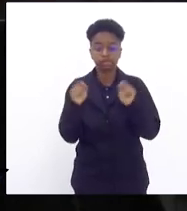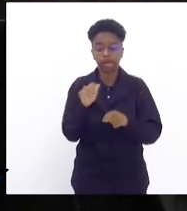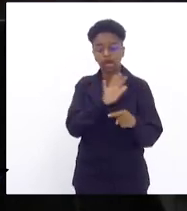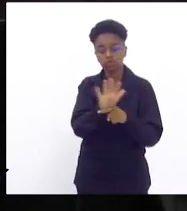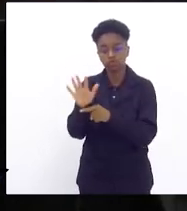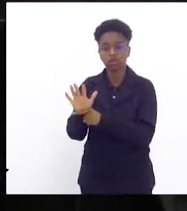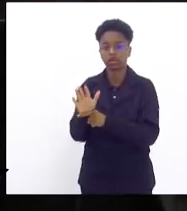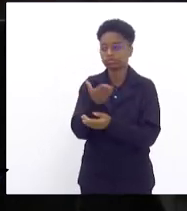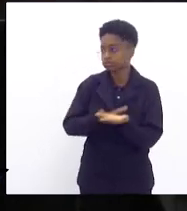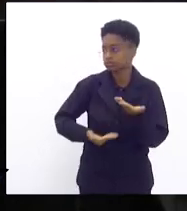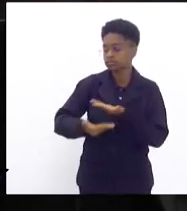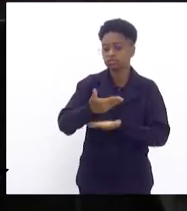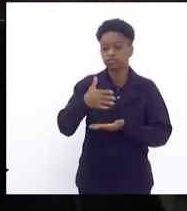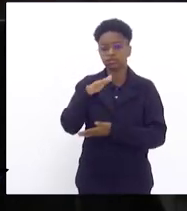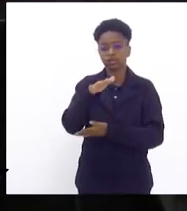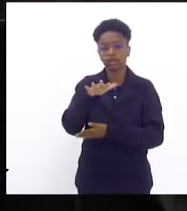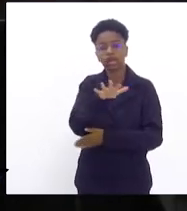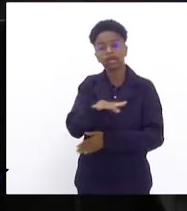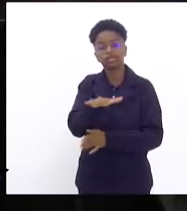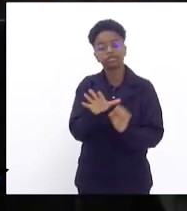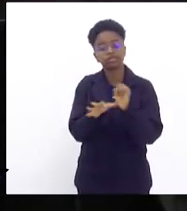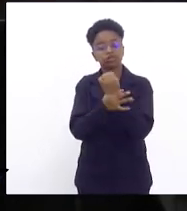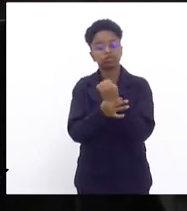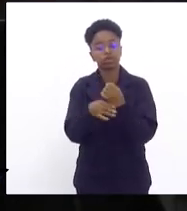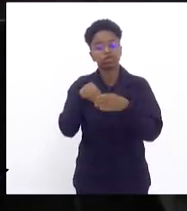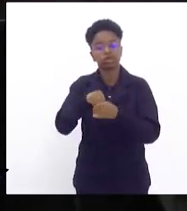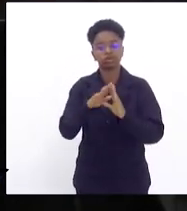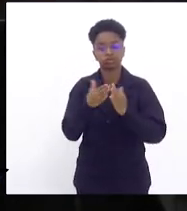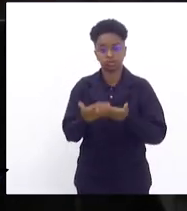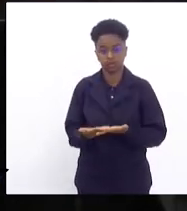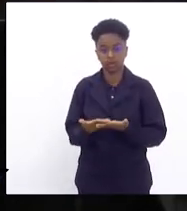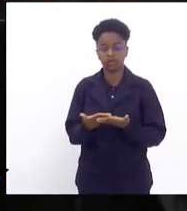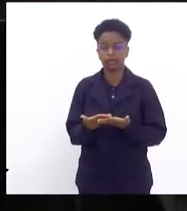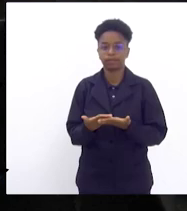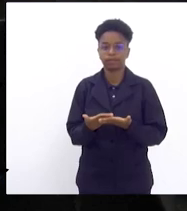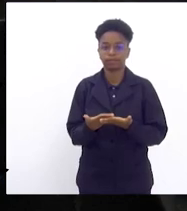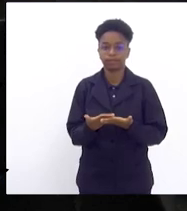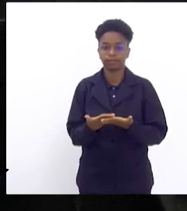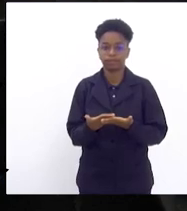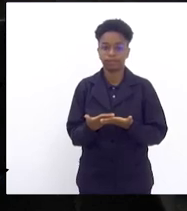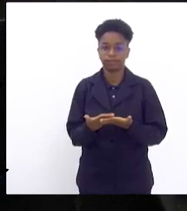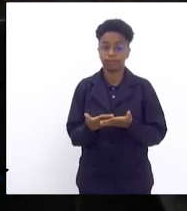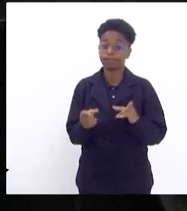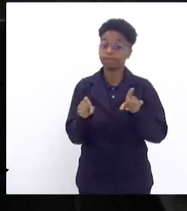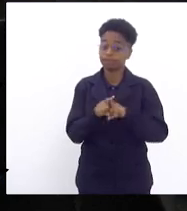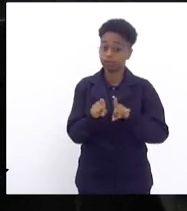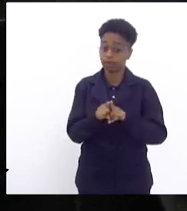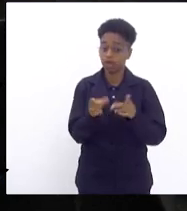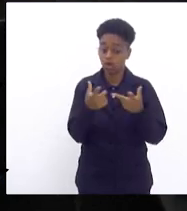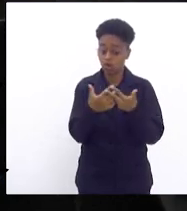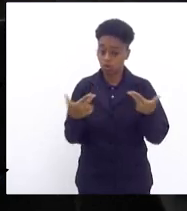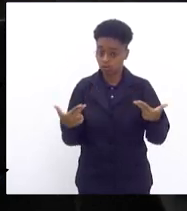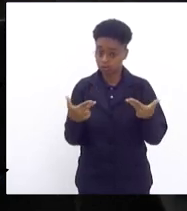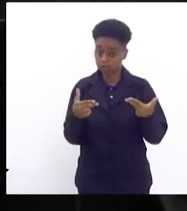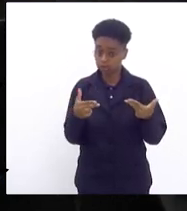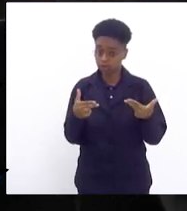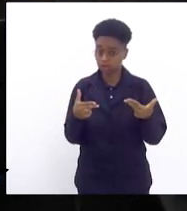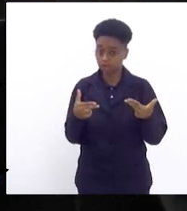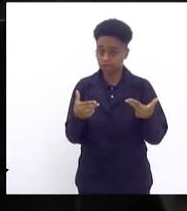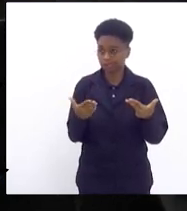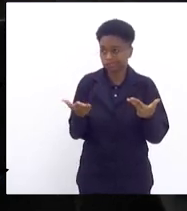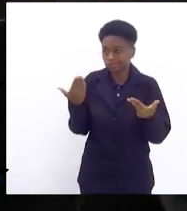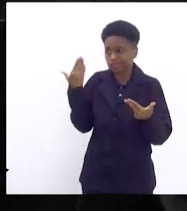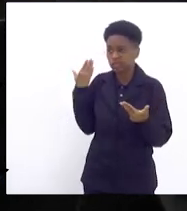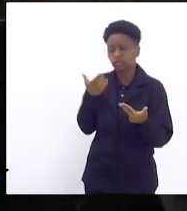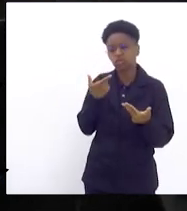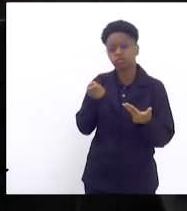contribuir na segurança de uma unidade escolar. até mesmo algo que não acontece desde 2018,